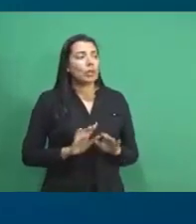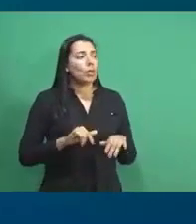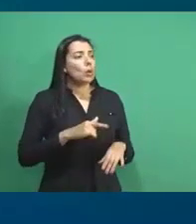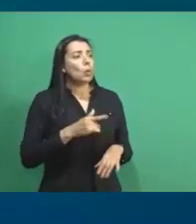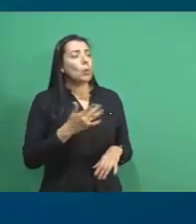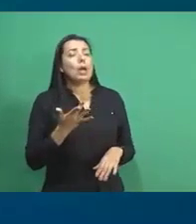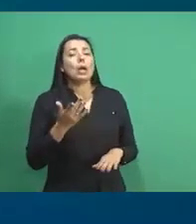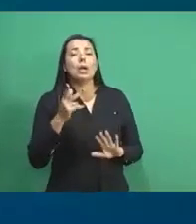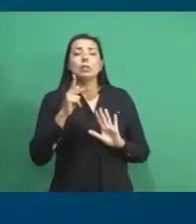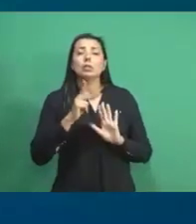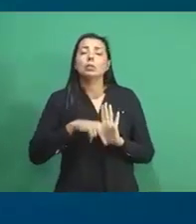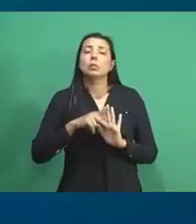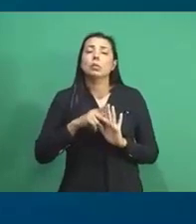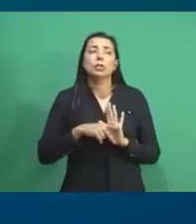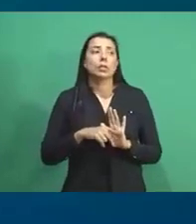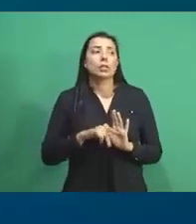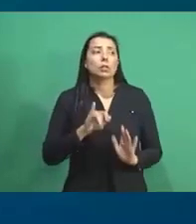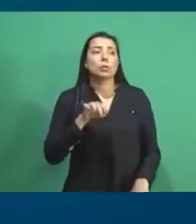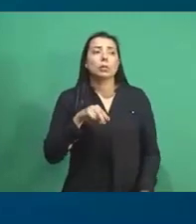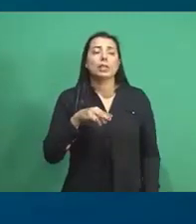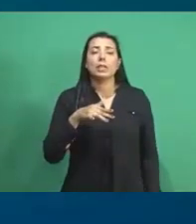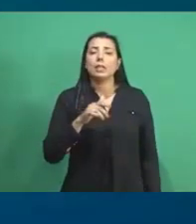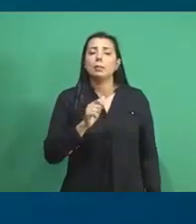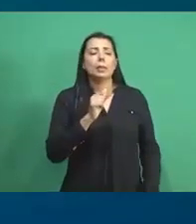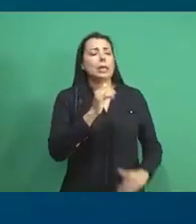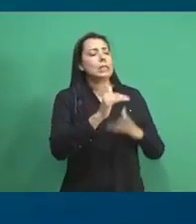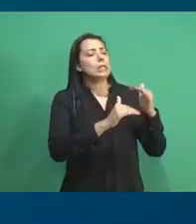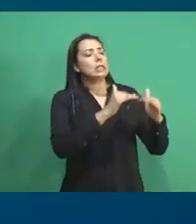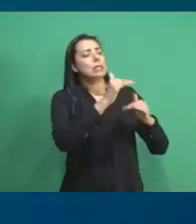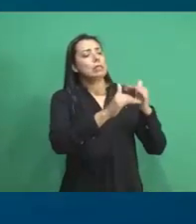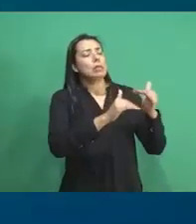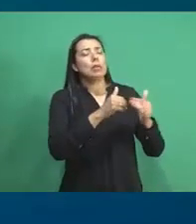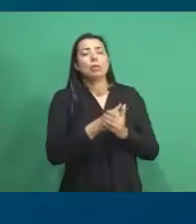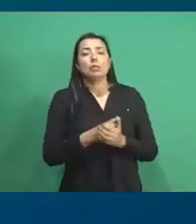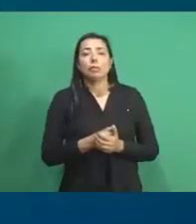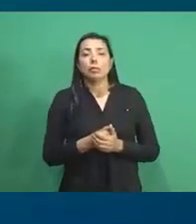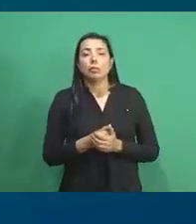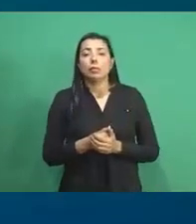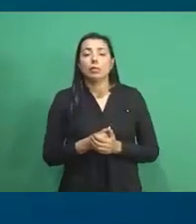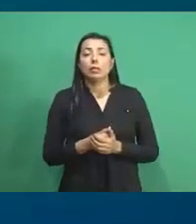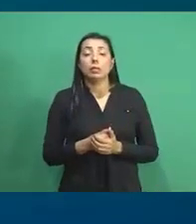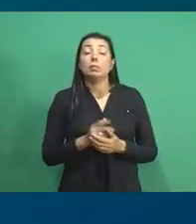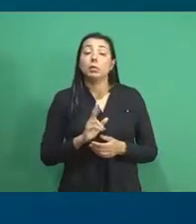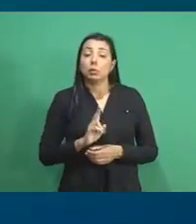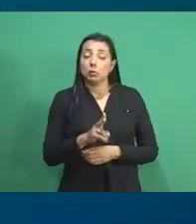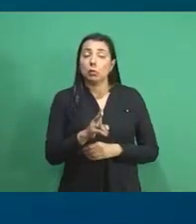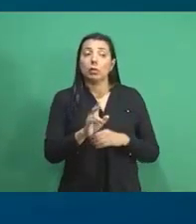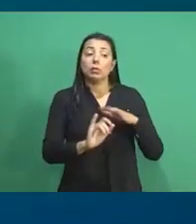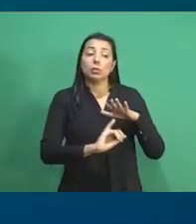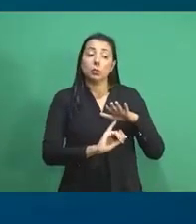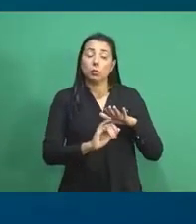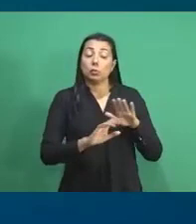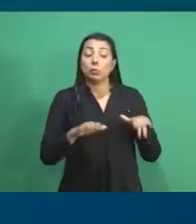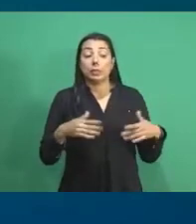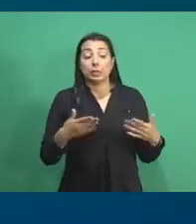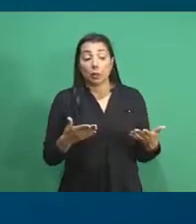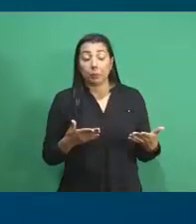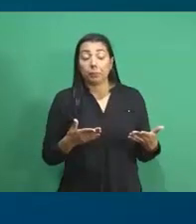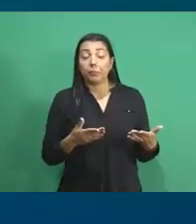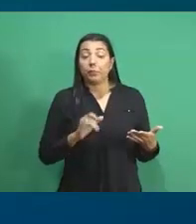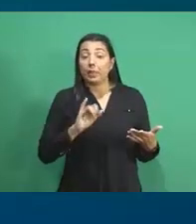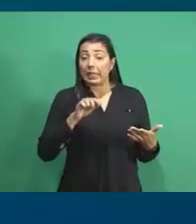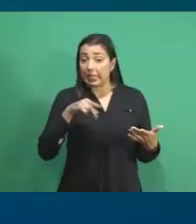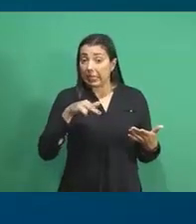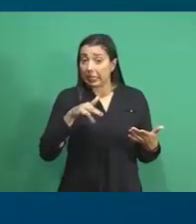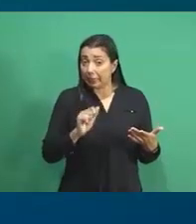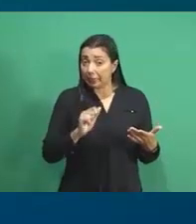projetos o Imba desenvolve, está em andamento no Instituto? Então, o Imba, em termos